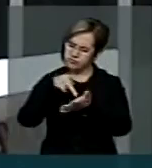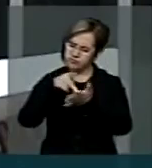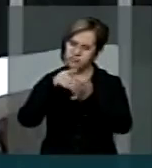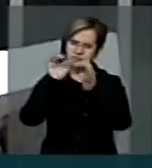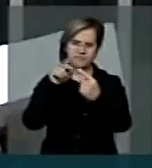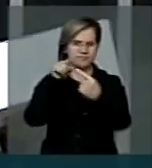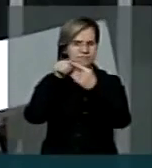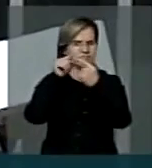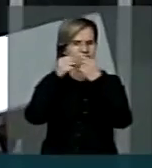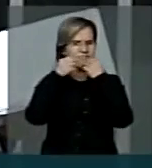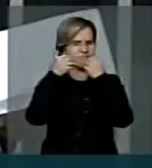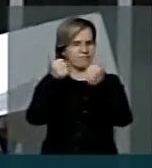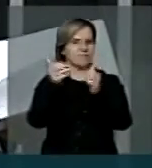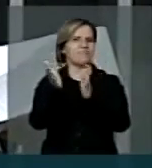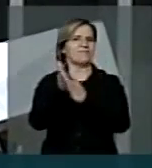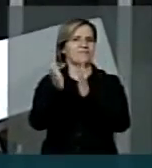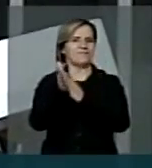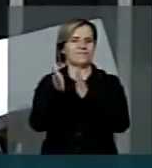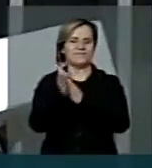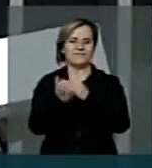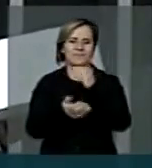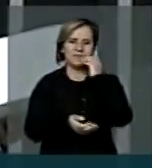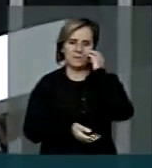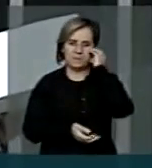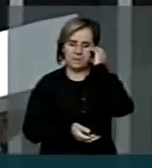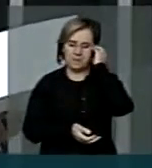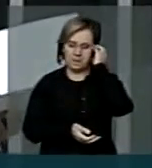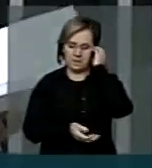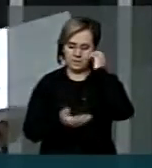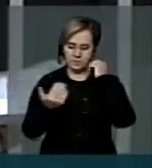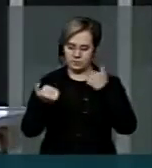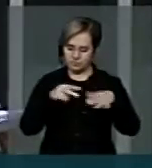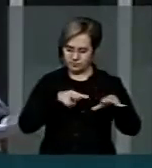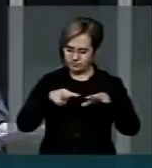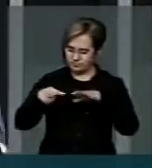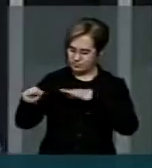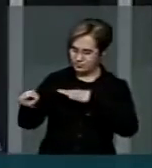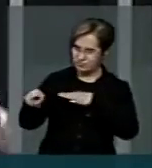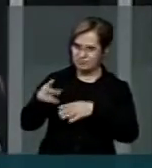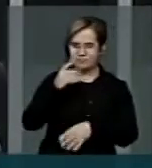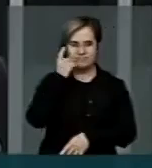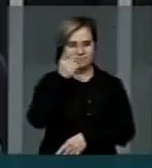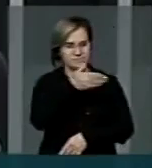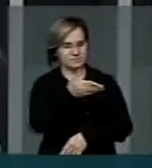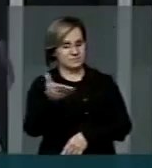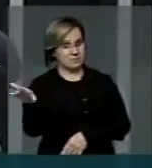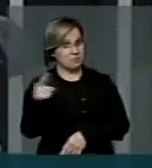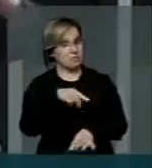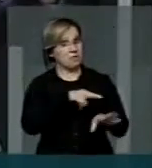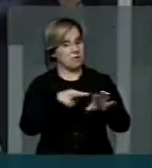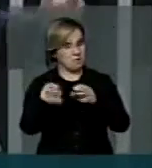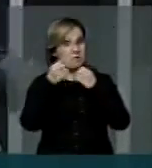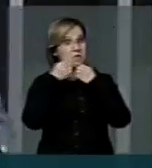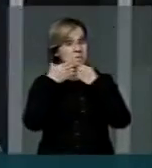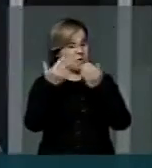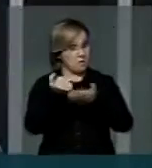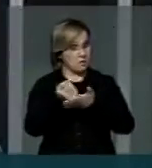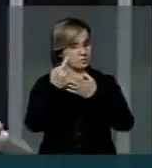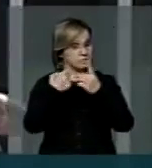excelência. Eu cumprimento vossa excelência. Essa semana, senhores deputados, foi uma semana pródiga em